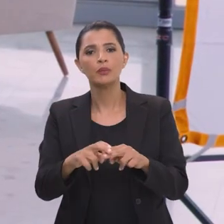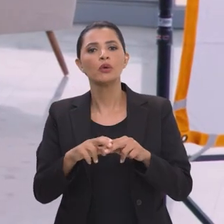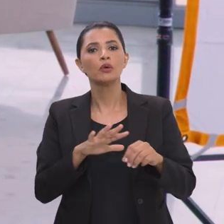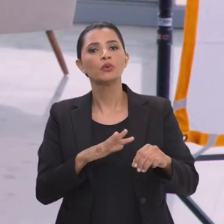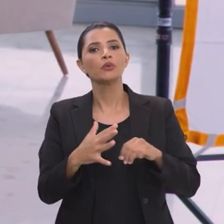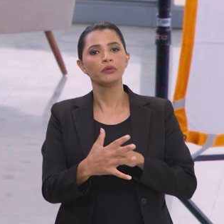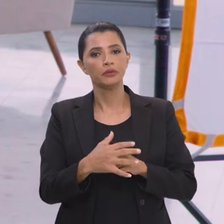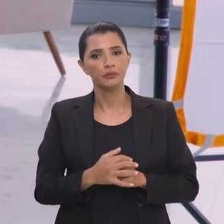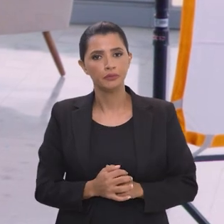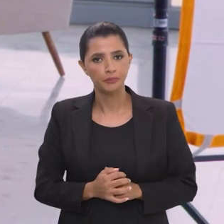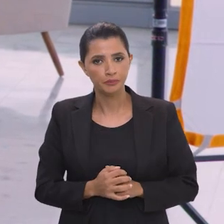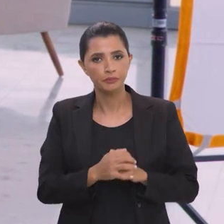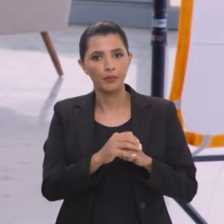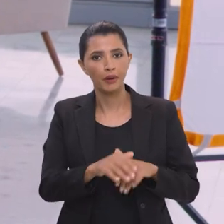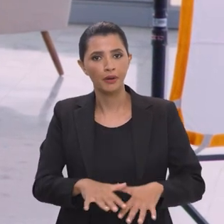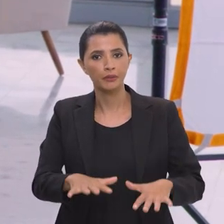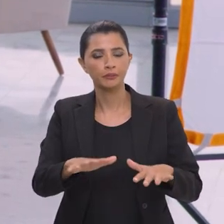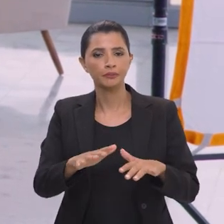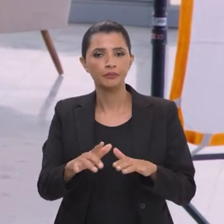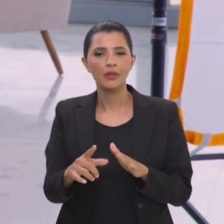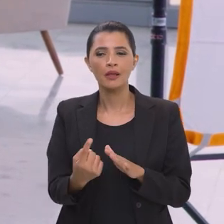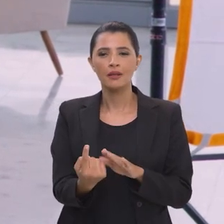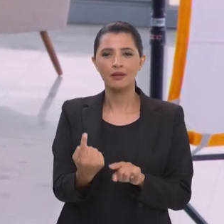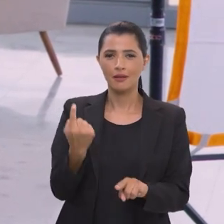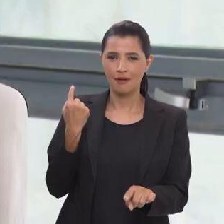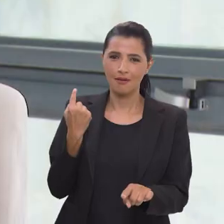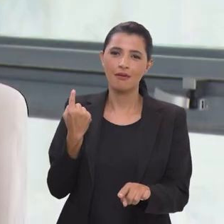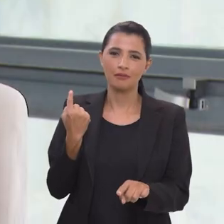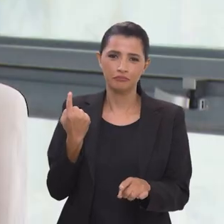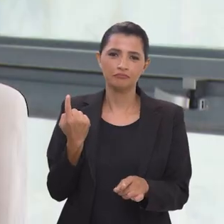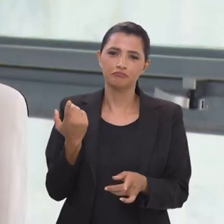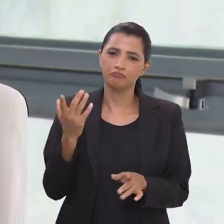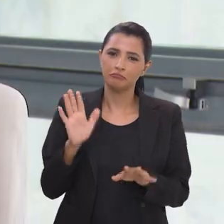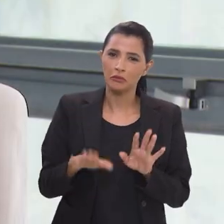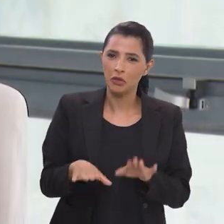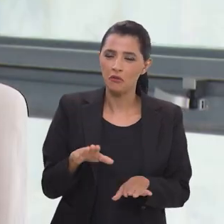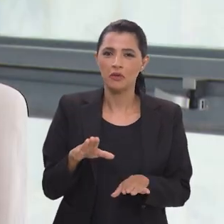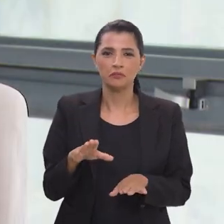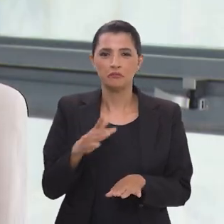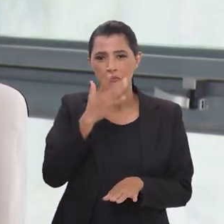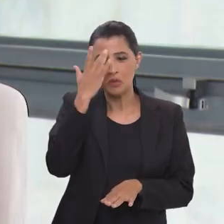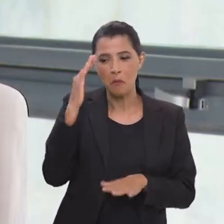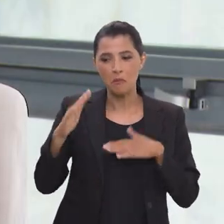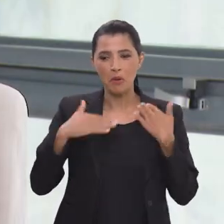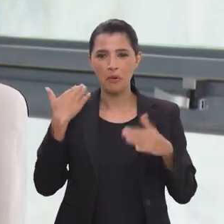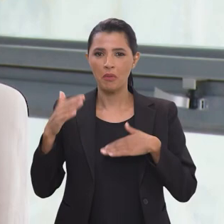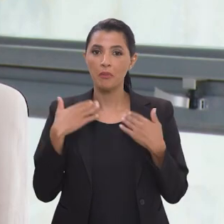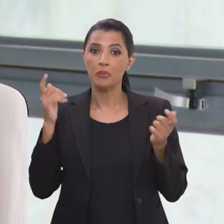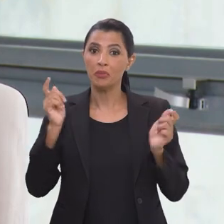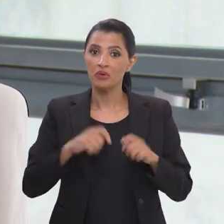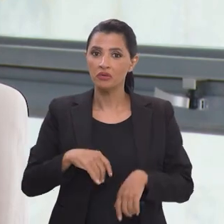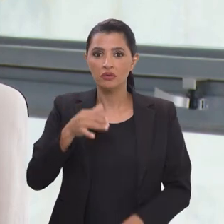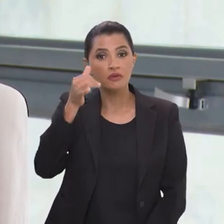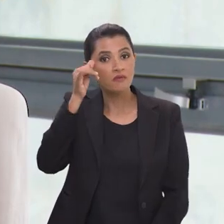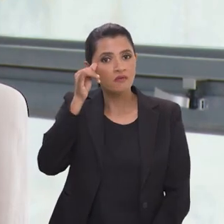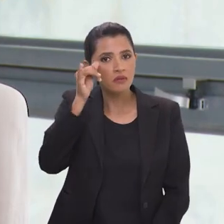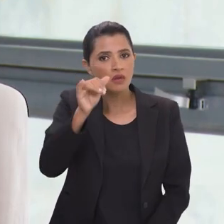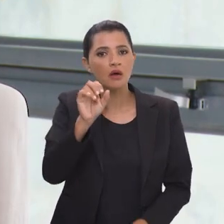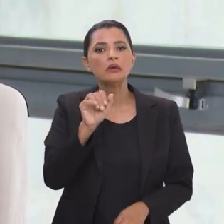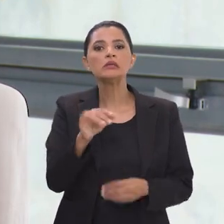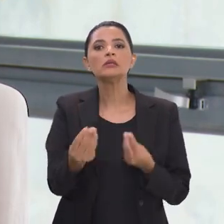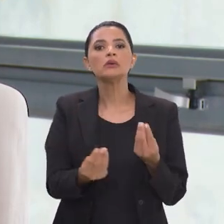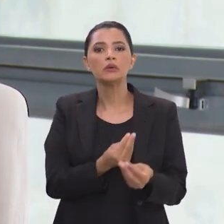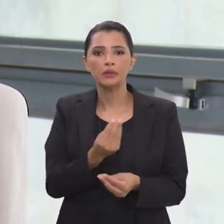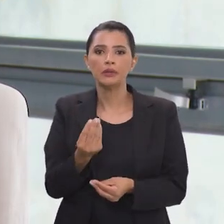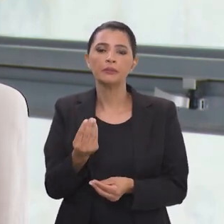em função do Covid e lá no início talvez milhares de mortes poderiam ter sido